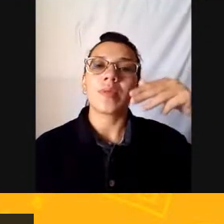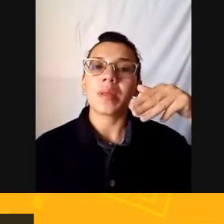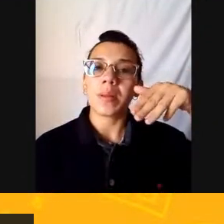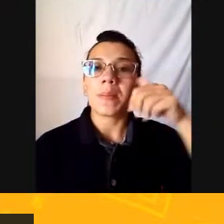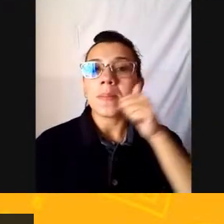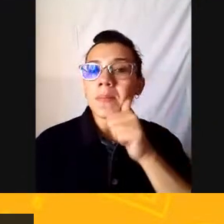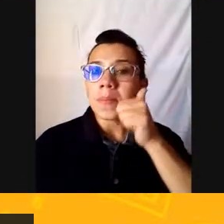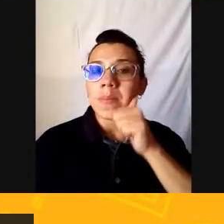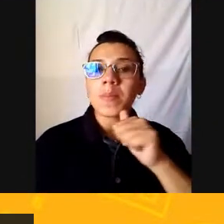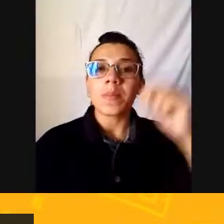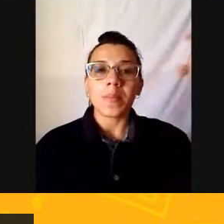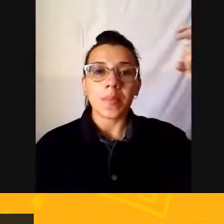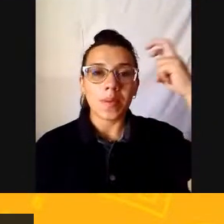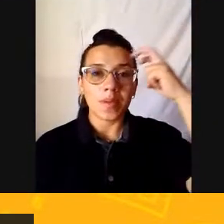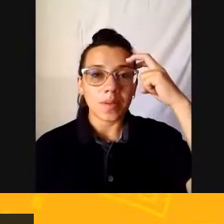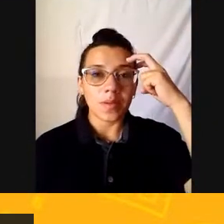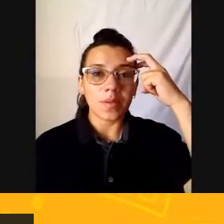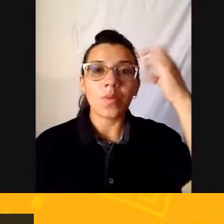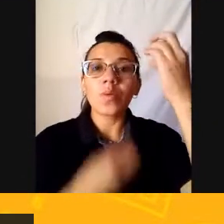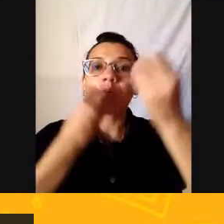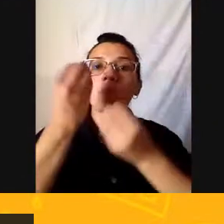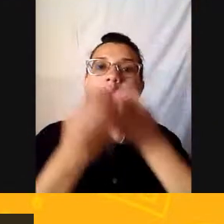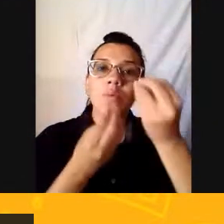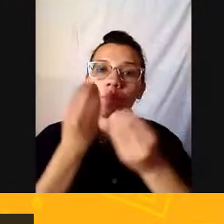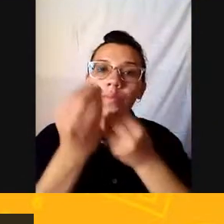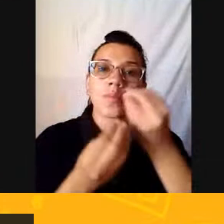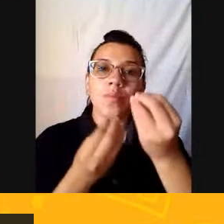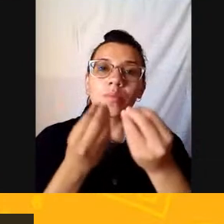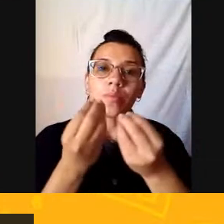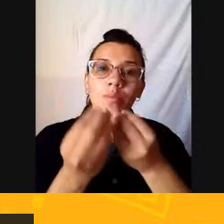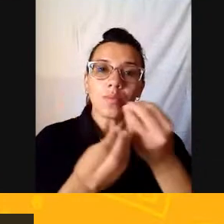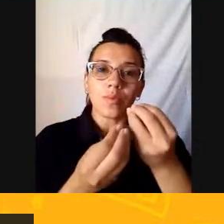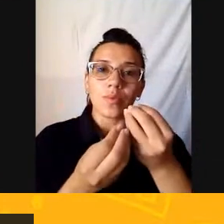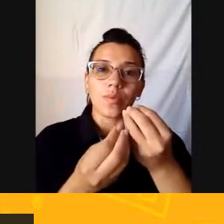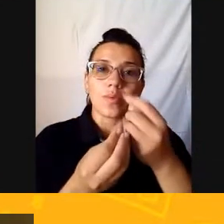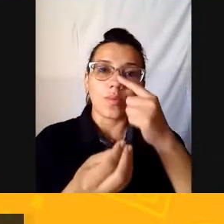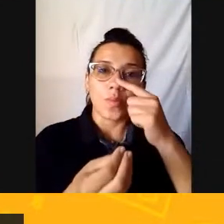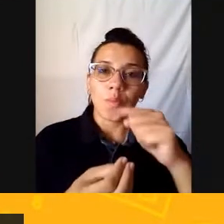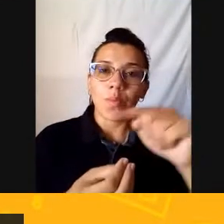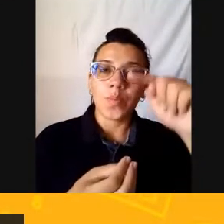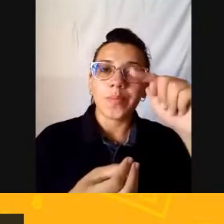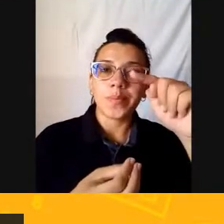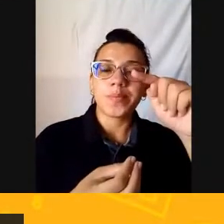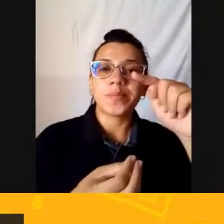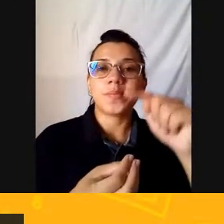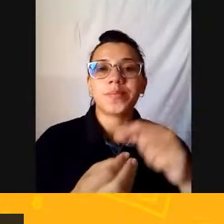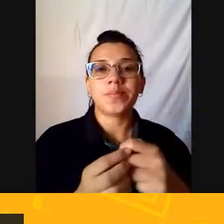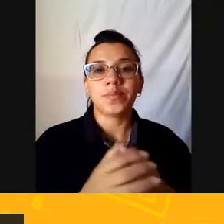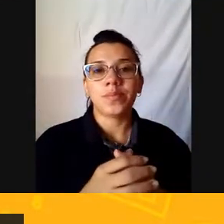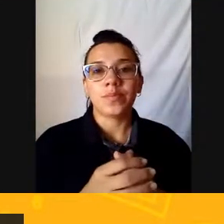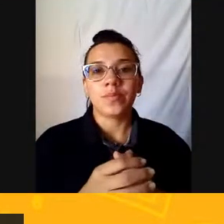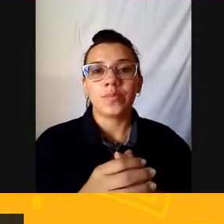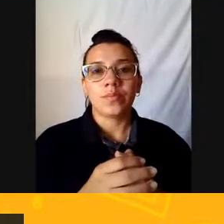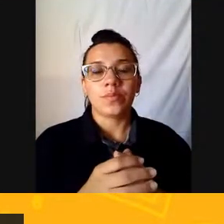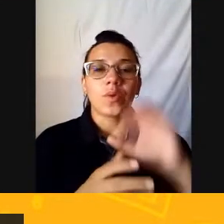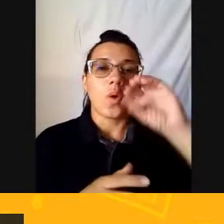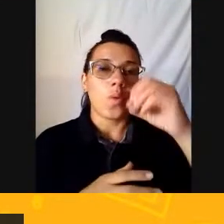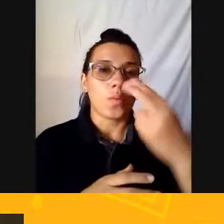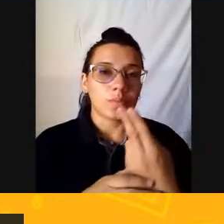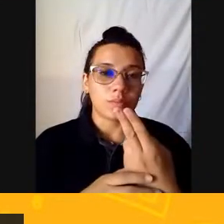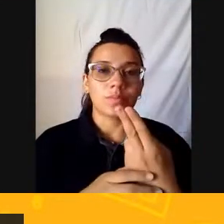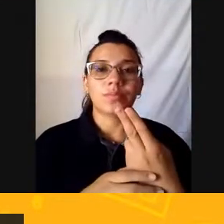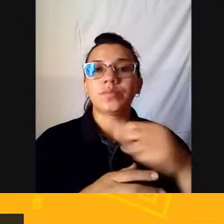Um elefante Elefante Elefante tem a cabeça Grande Inteligente Ou Maria É um elefante Para dizer que ela É muito grande Então